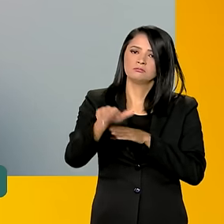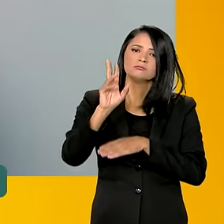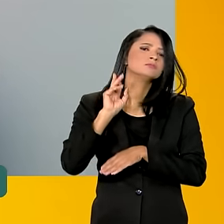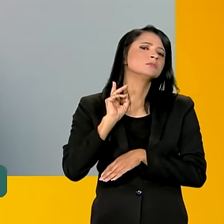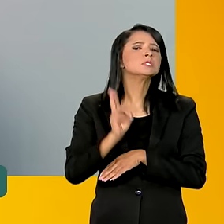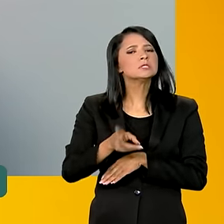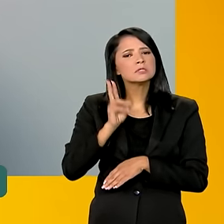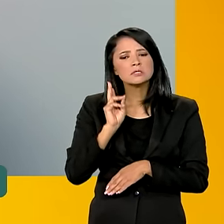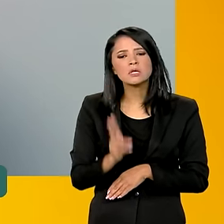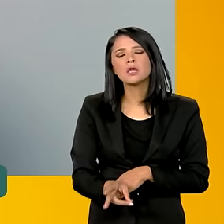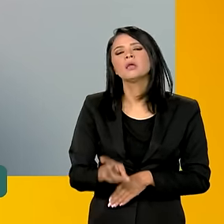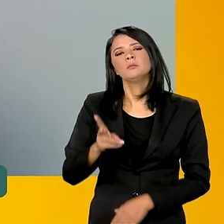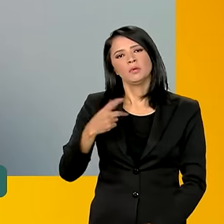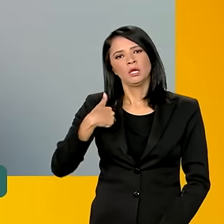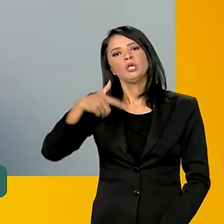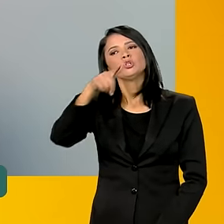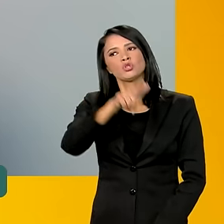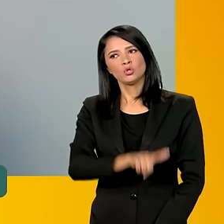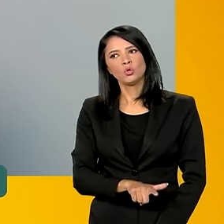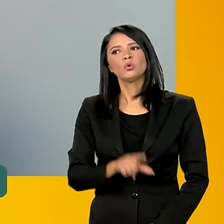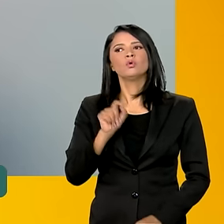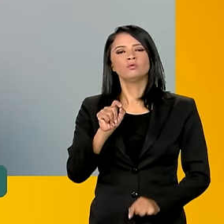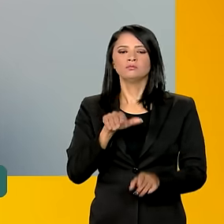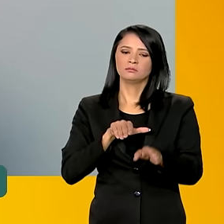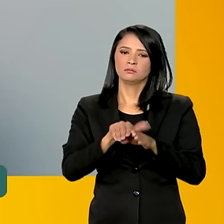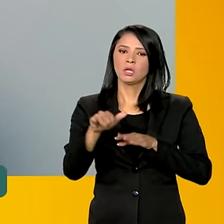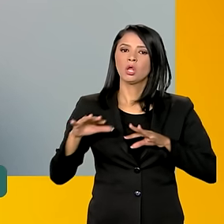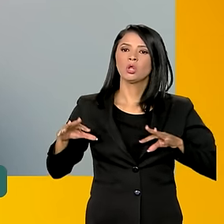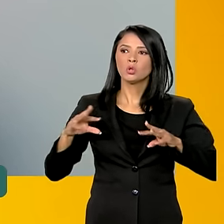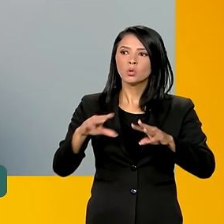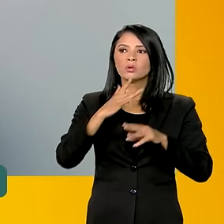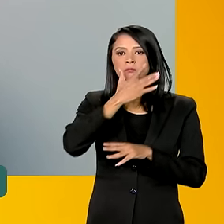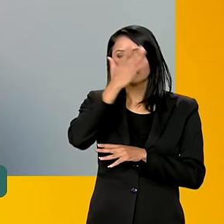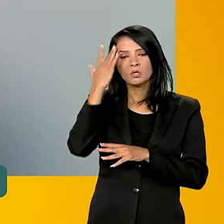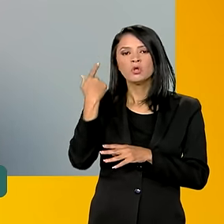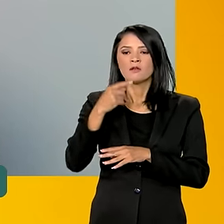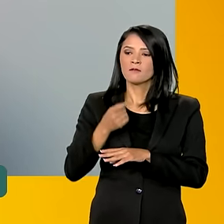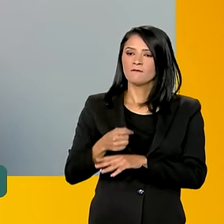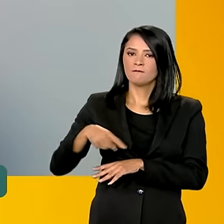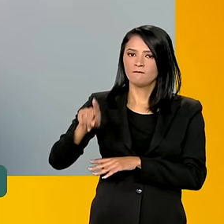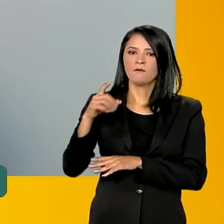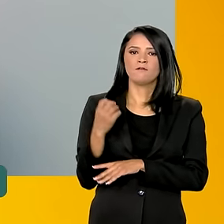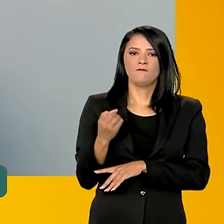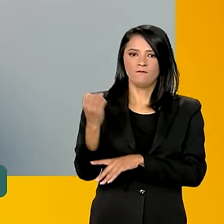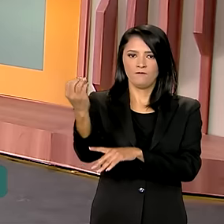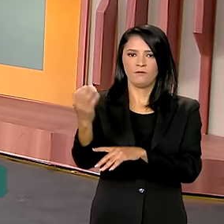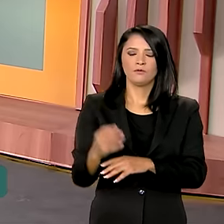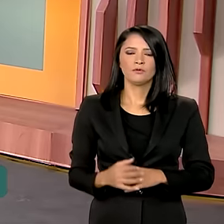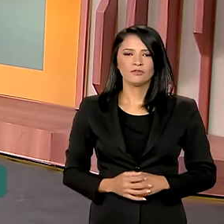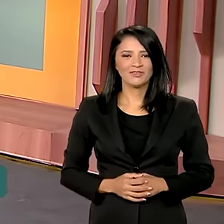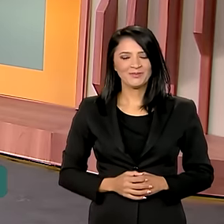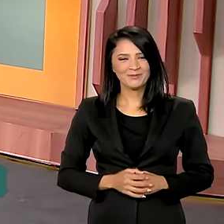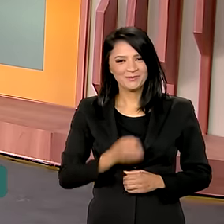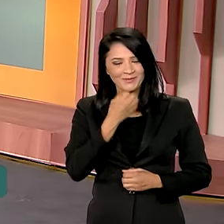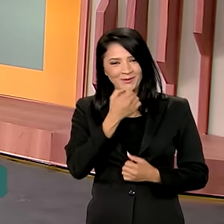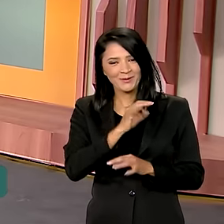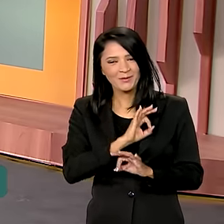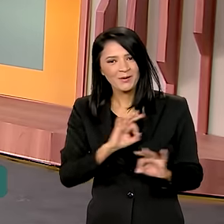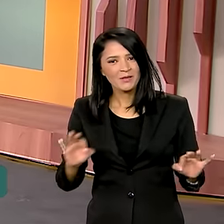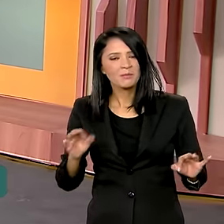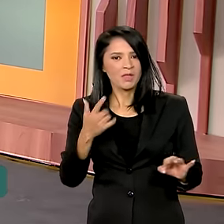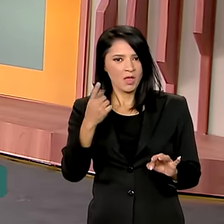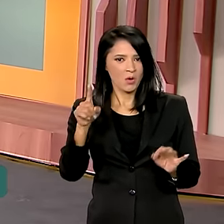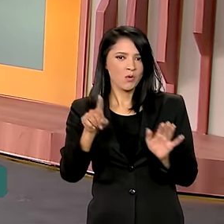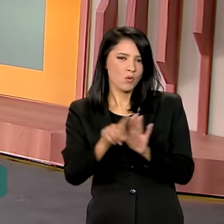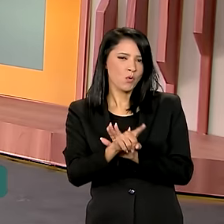passamos e estamos mais uma vez aqui recomendando a todos os condutores que vão viajar nesse feriado. Beleza, Maurício, agora esta é a